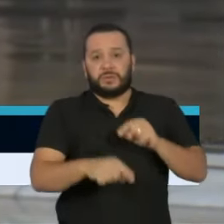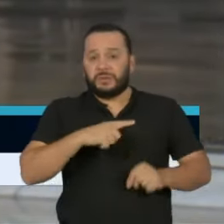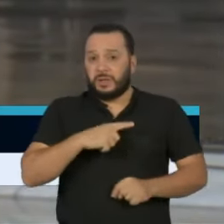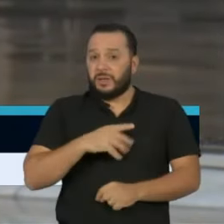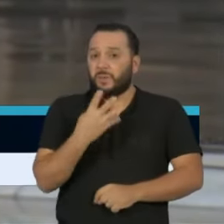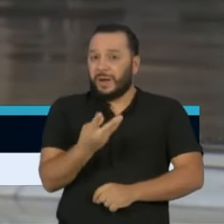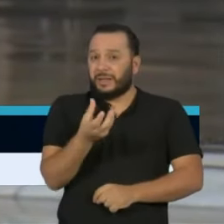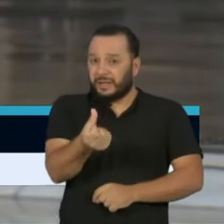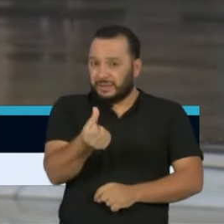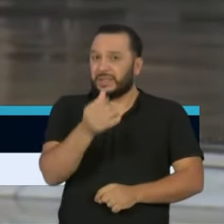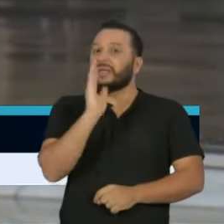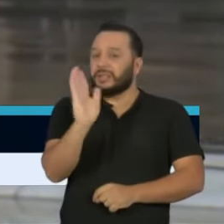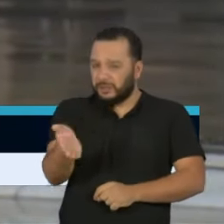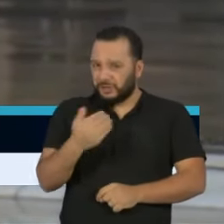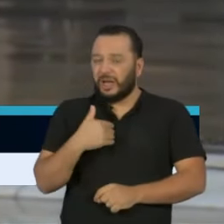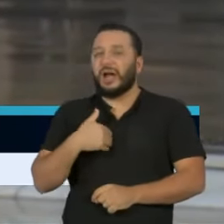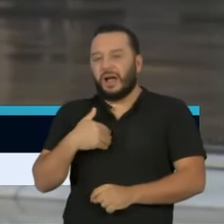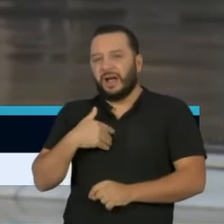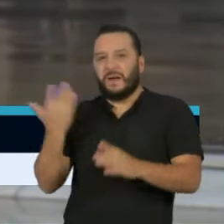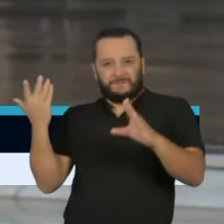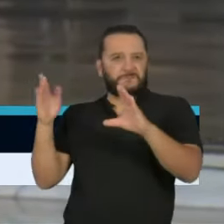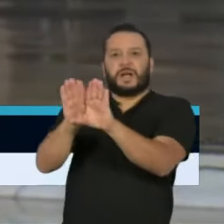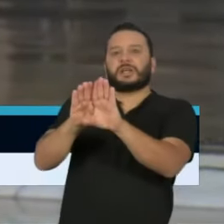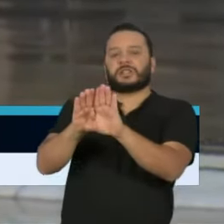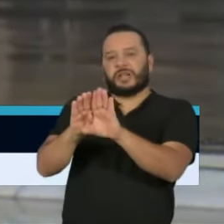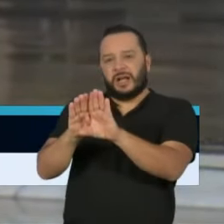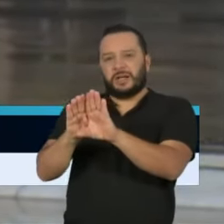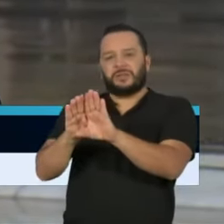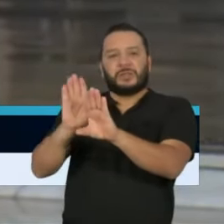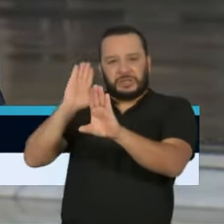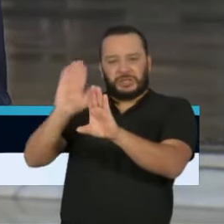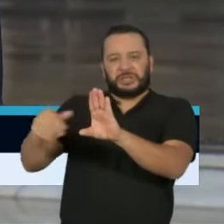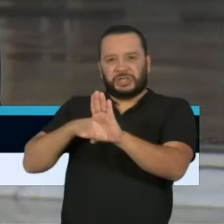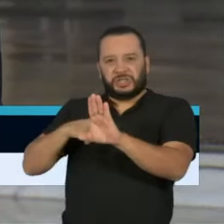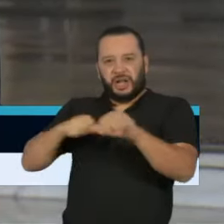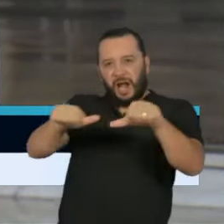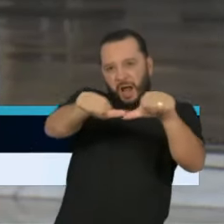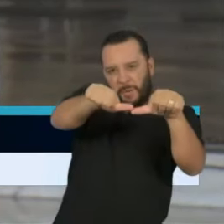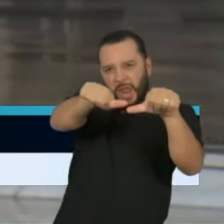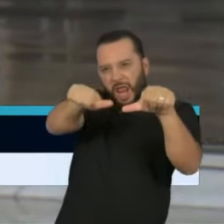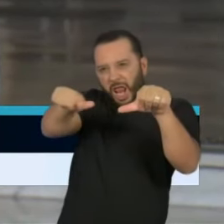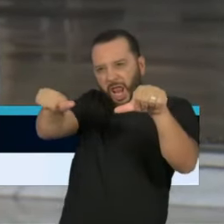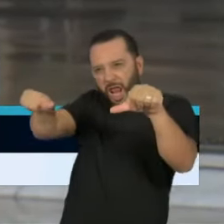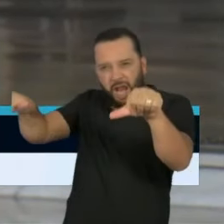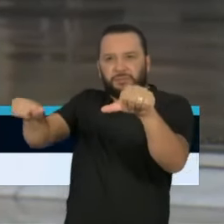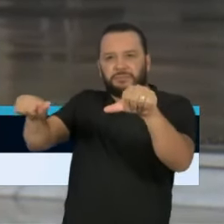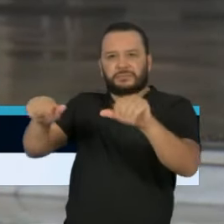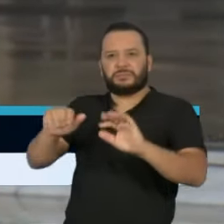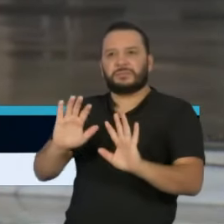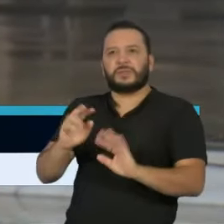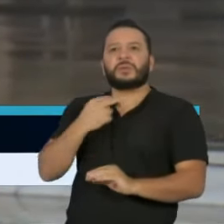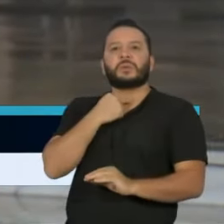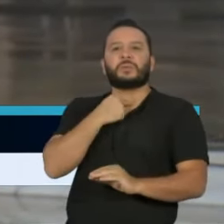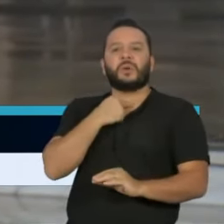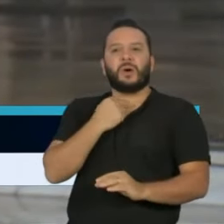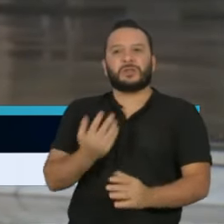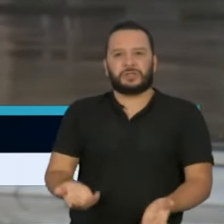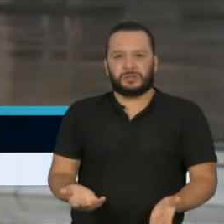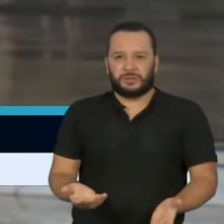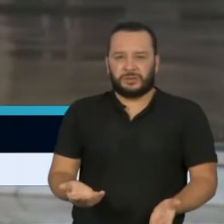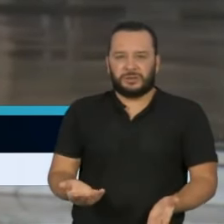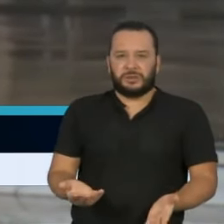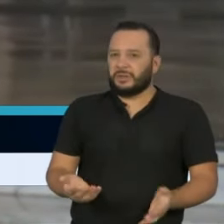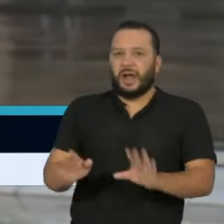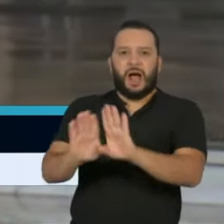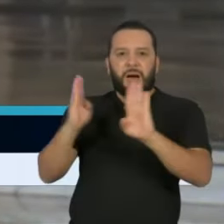setores, mas eu posso levantar isso sem nenhum problema, até porque não quero que a Prefeitura seja, de alguma forma, apontada